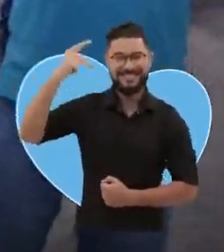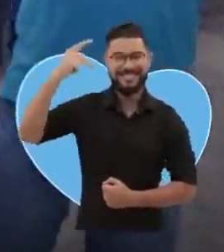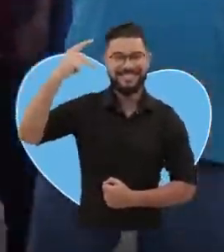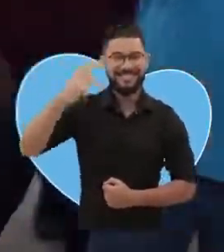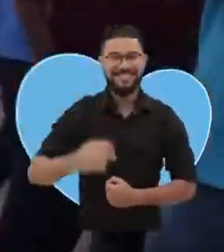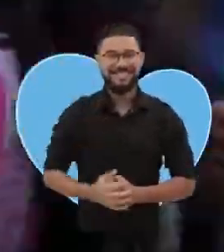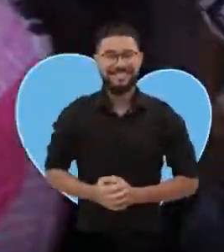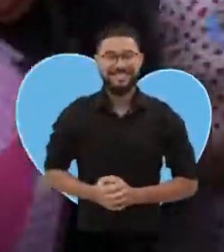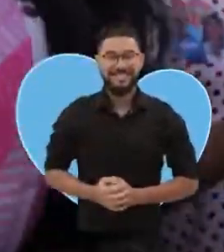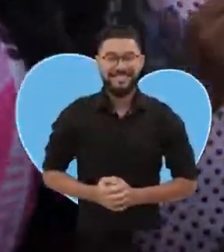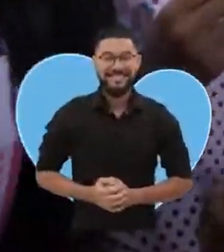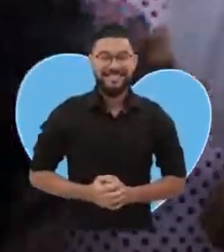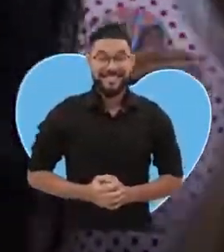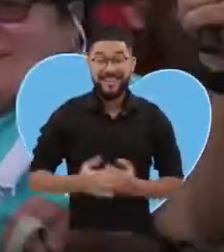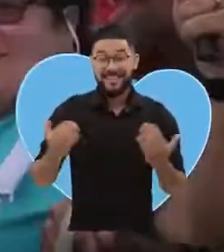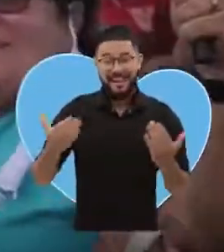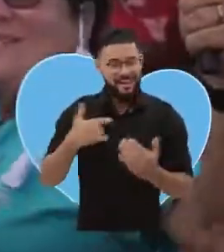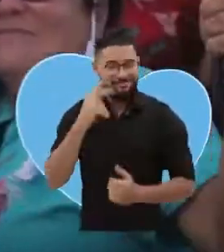senhor pensou!